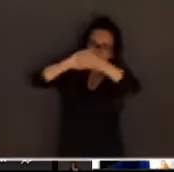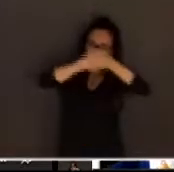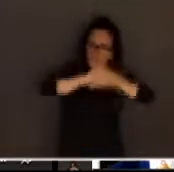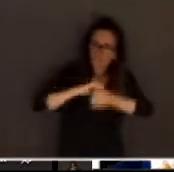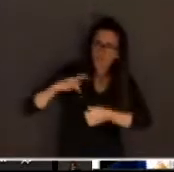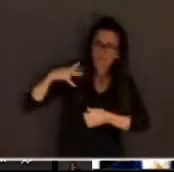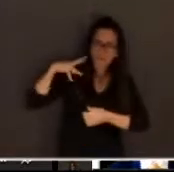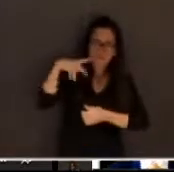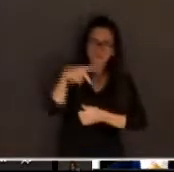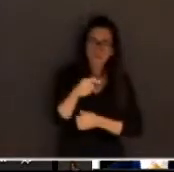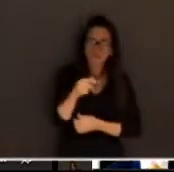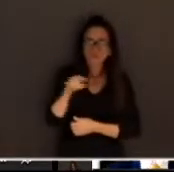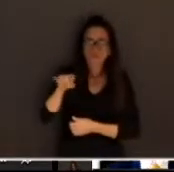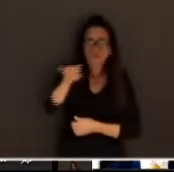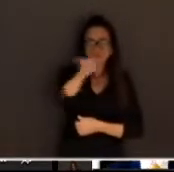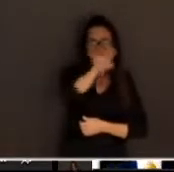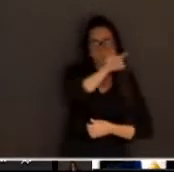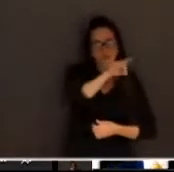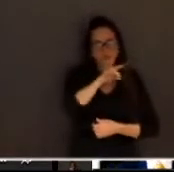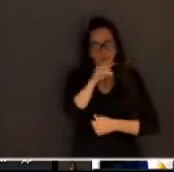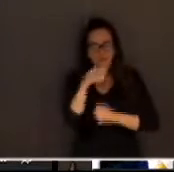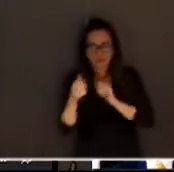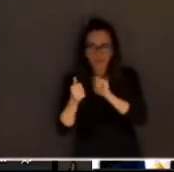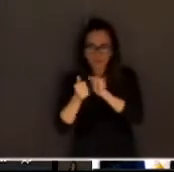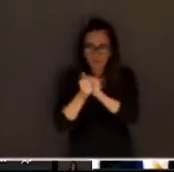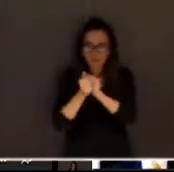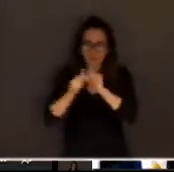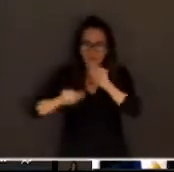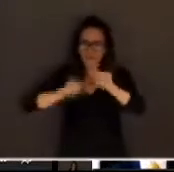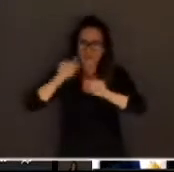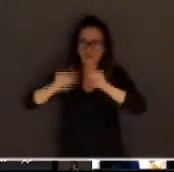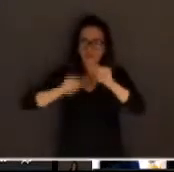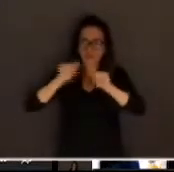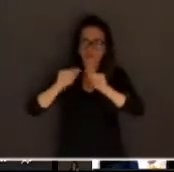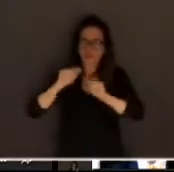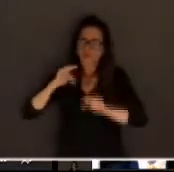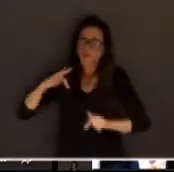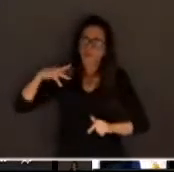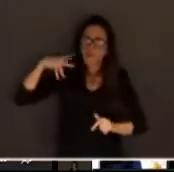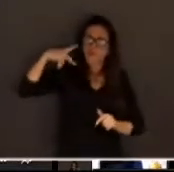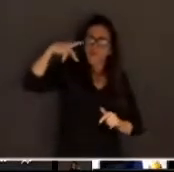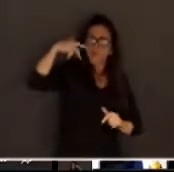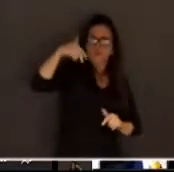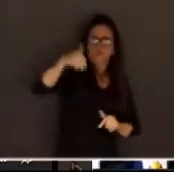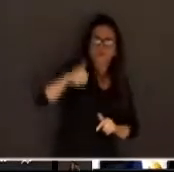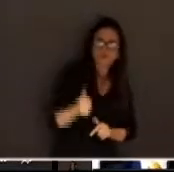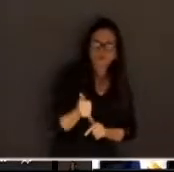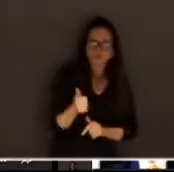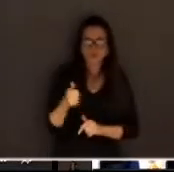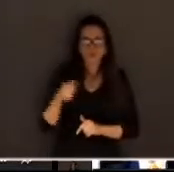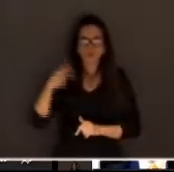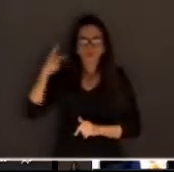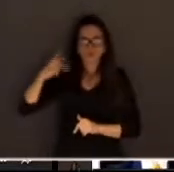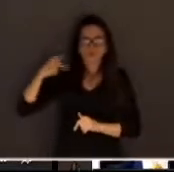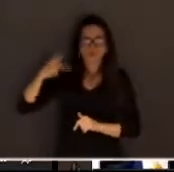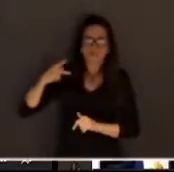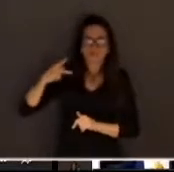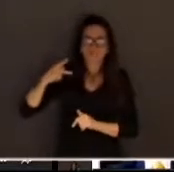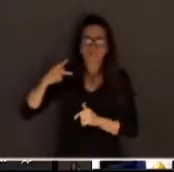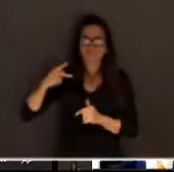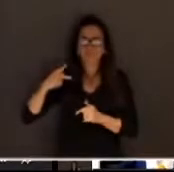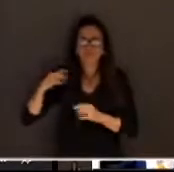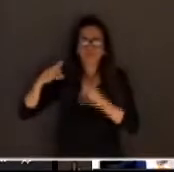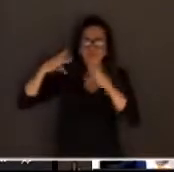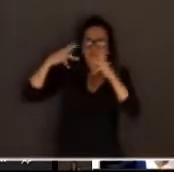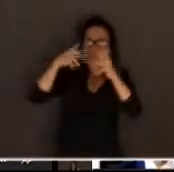irmãos de trincheira ministerial, a todos os promotores, promotoras de justiça, a todos os